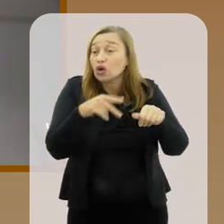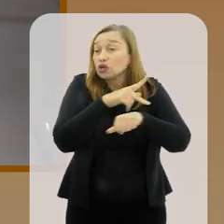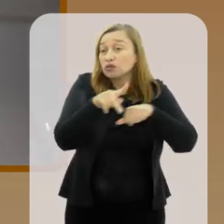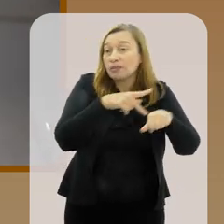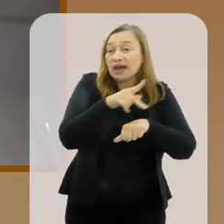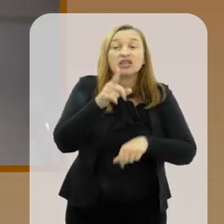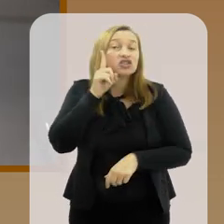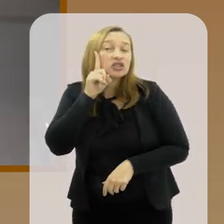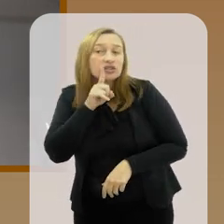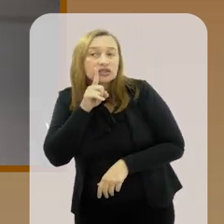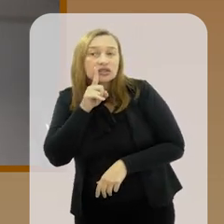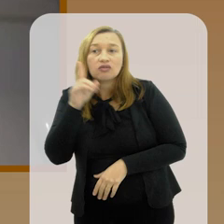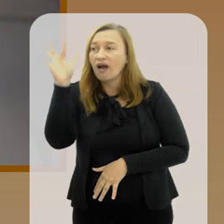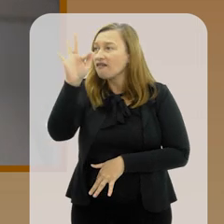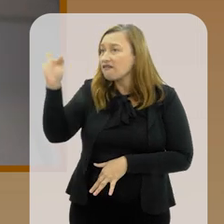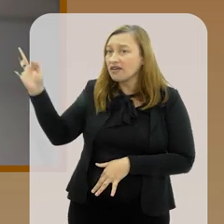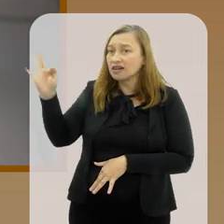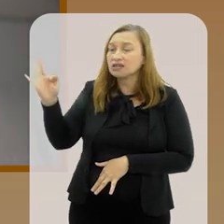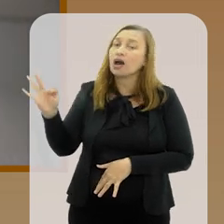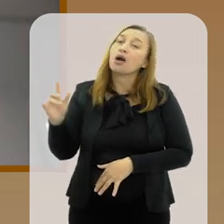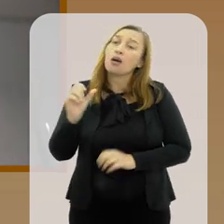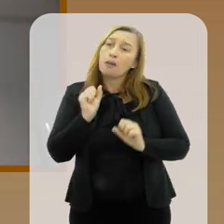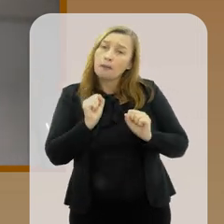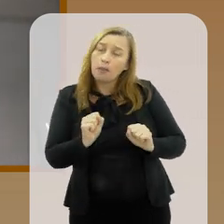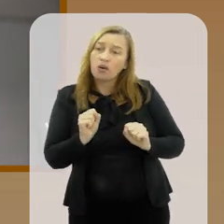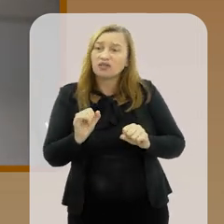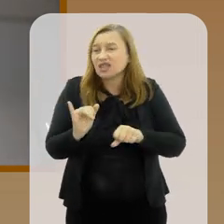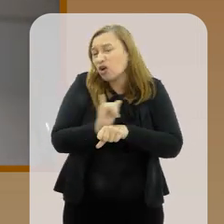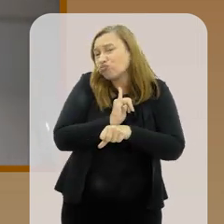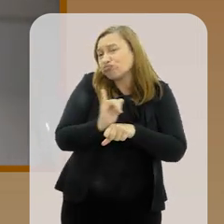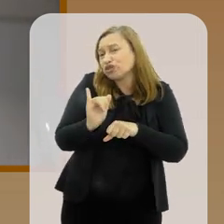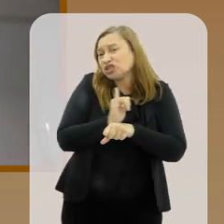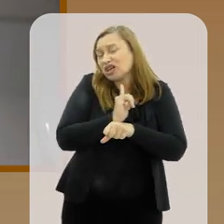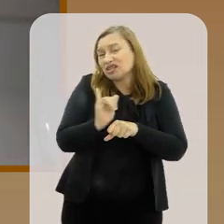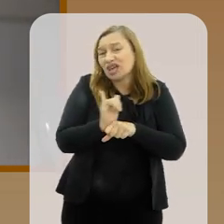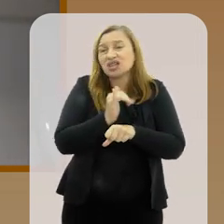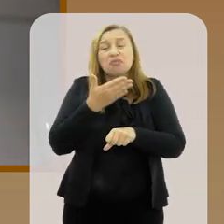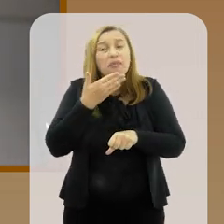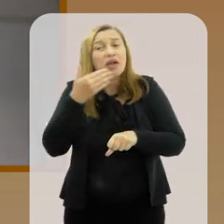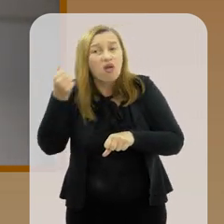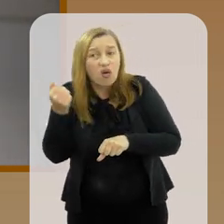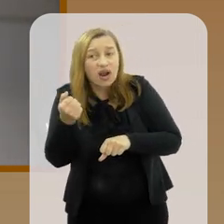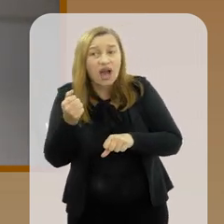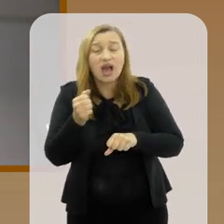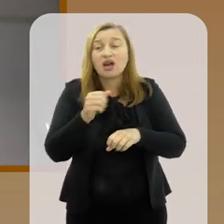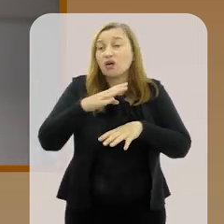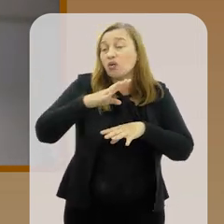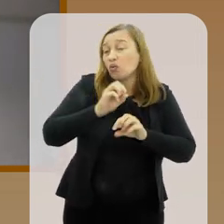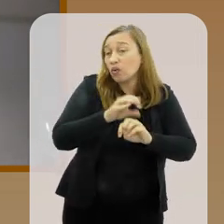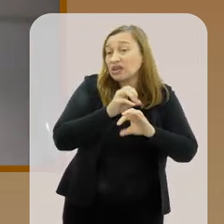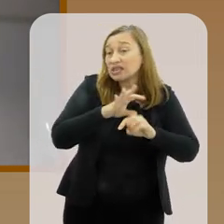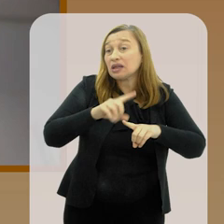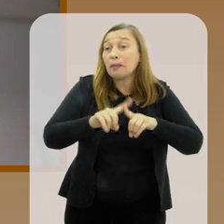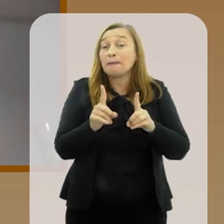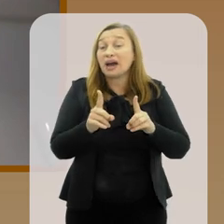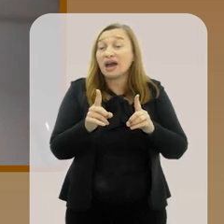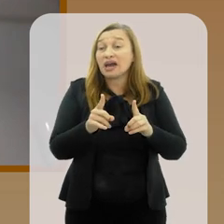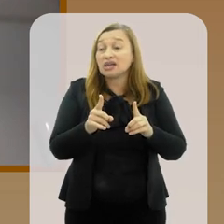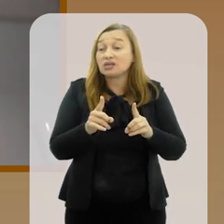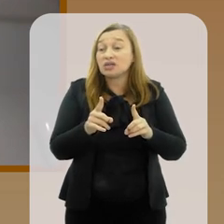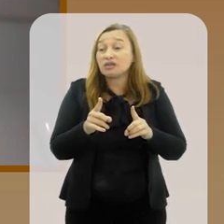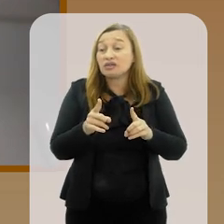os países. Os Estados Unidos não sabem o fazer. A França não sabe o que fazer. Você pode fazer algumas melhorias, mas, provavelmente,